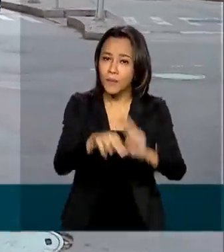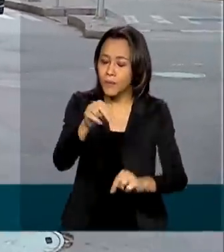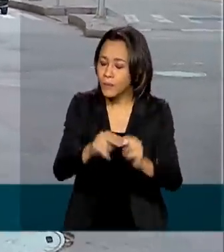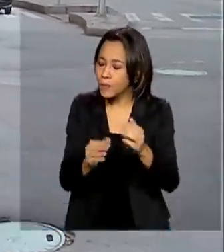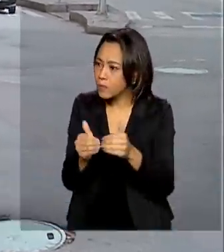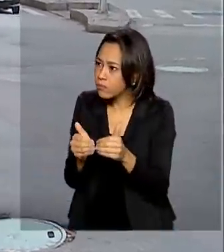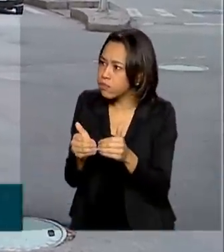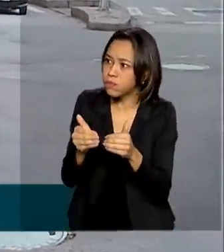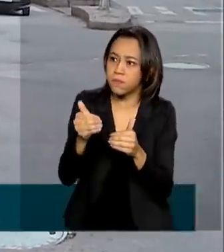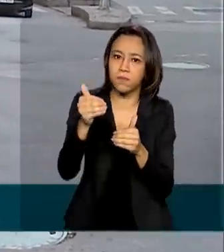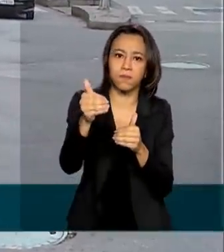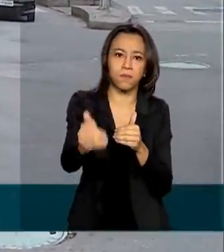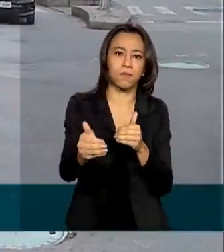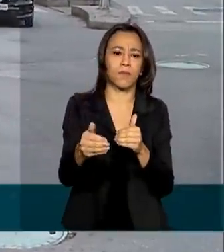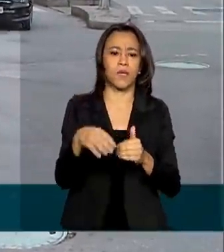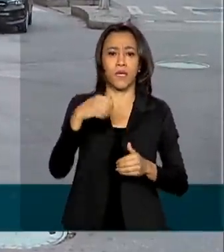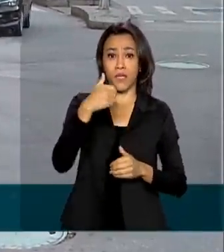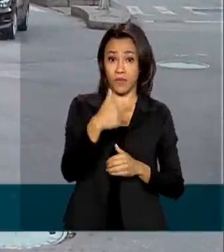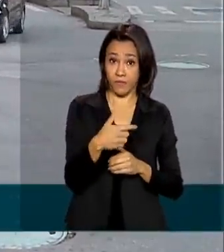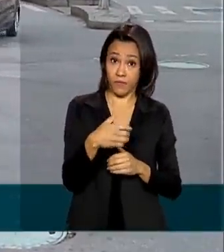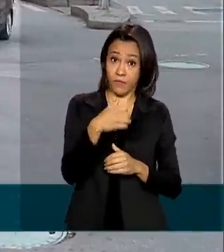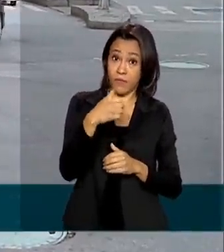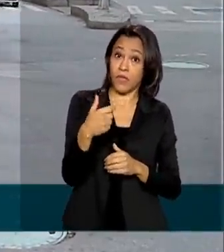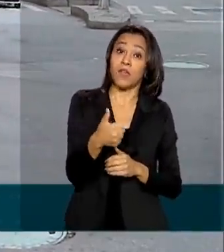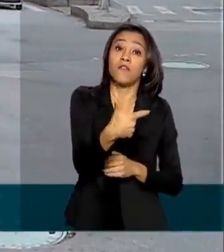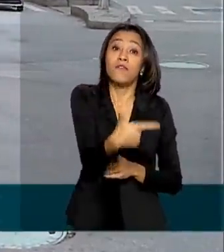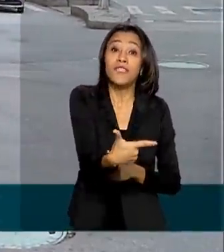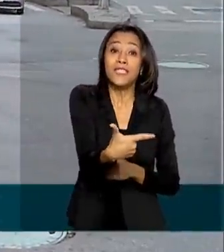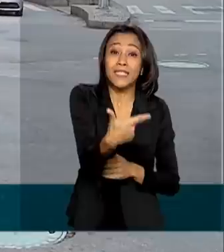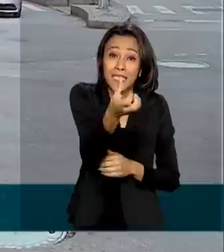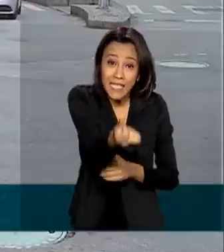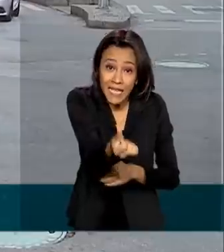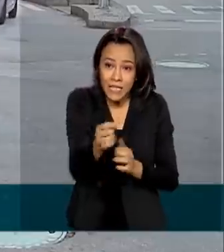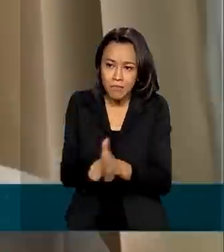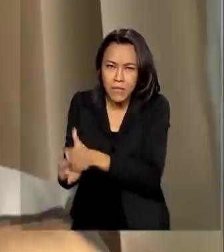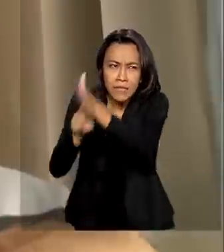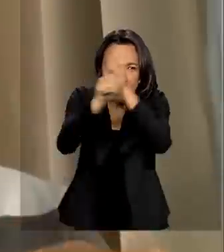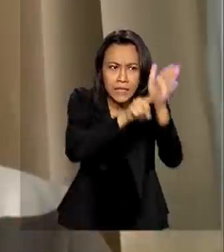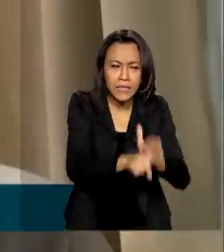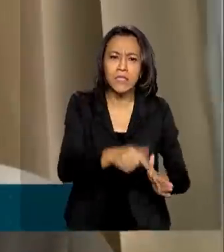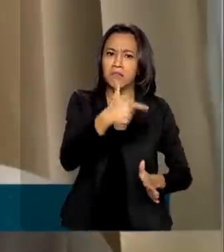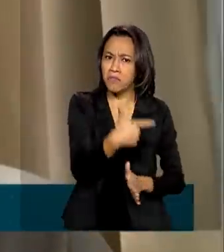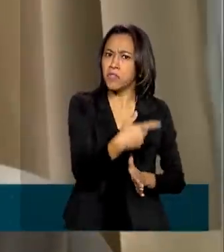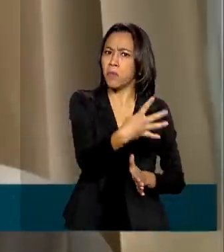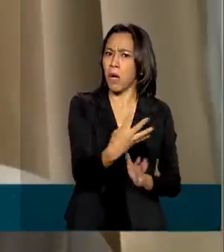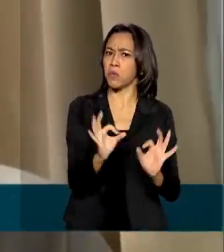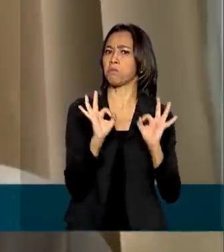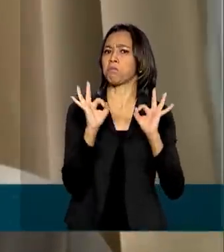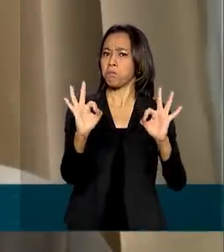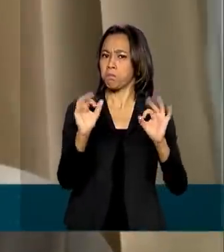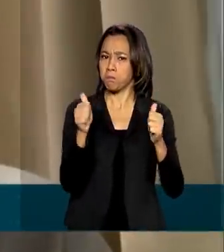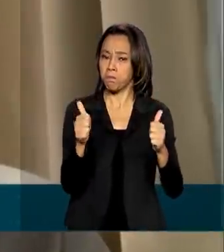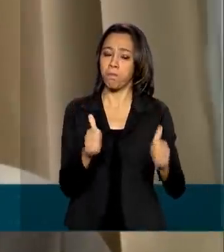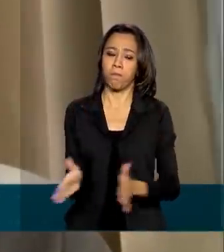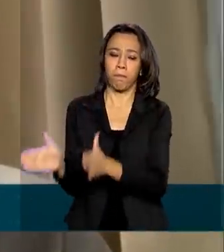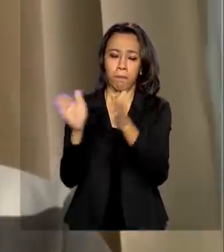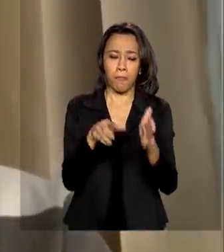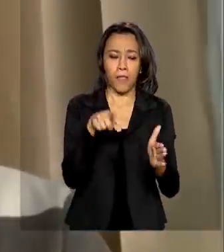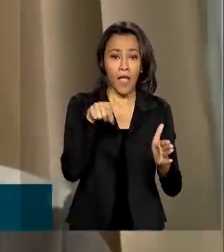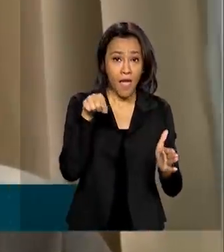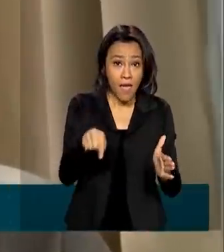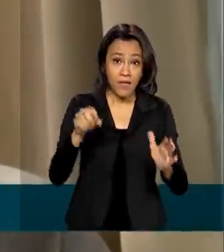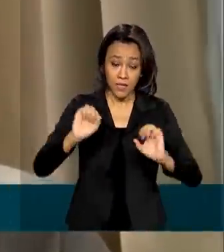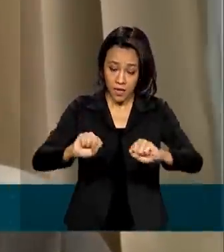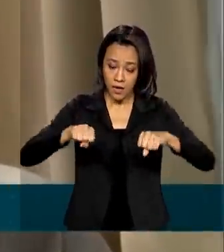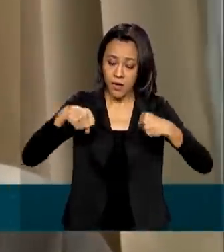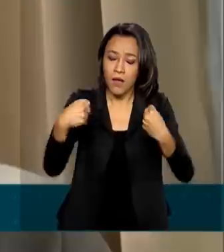econômicas e em 24 dos 26 setores pesquisados. Essa recuperação econômica mostra que